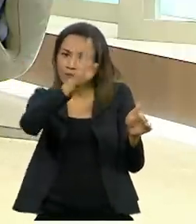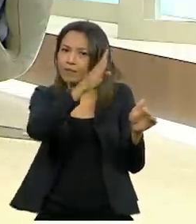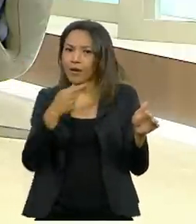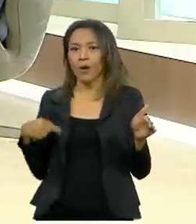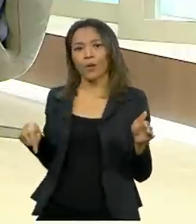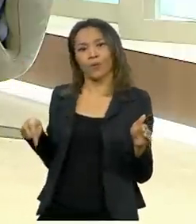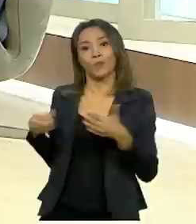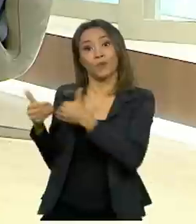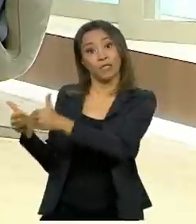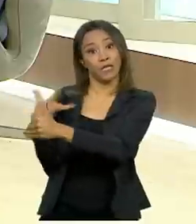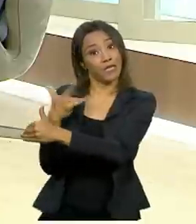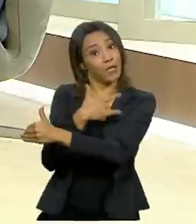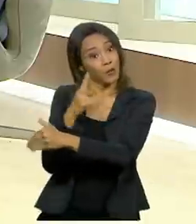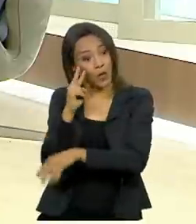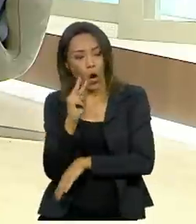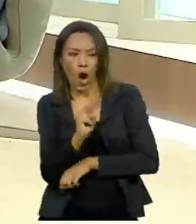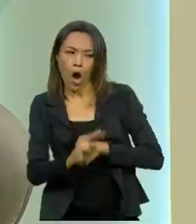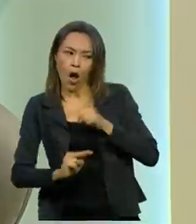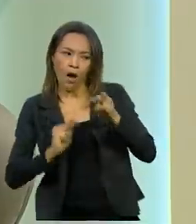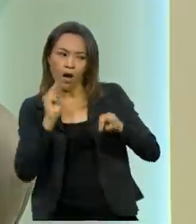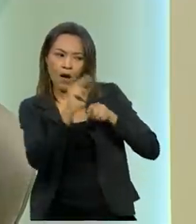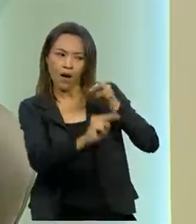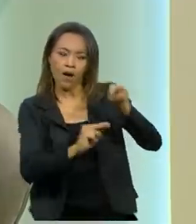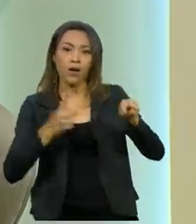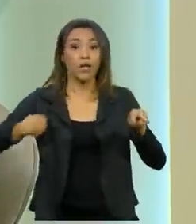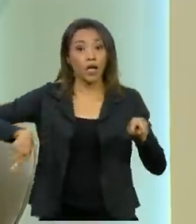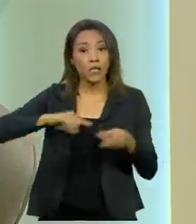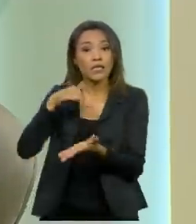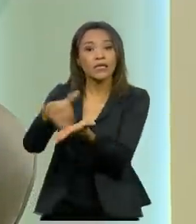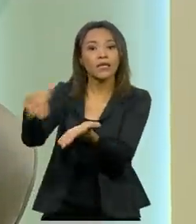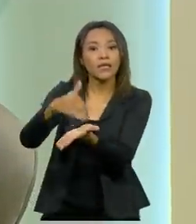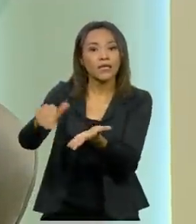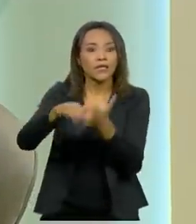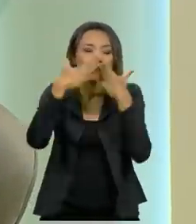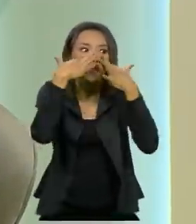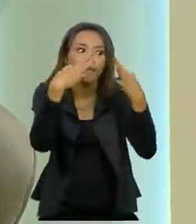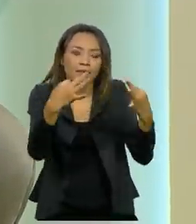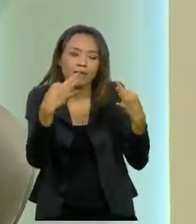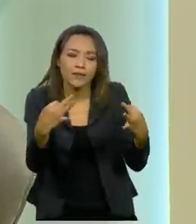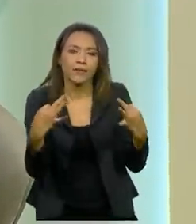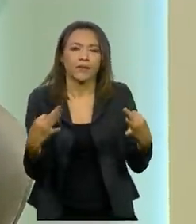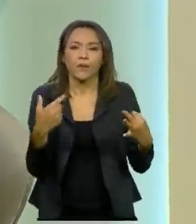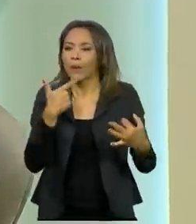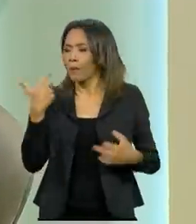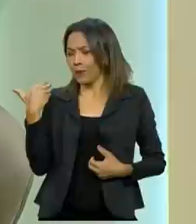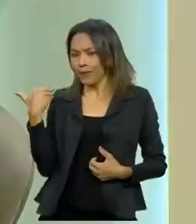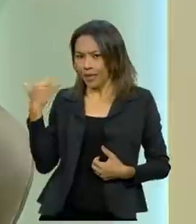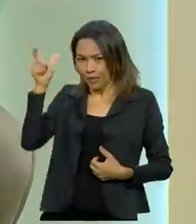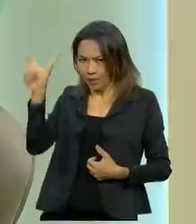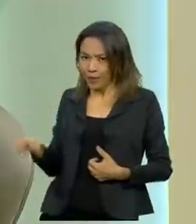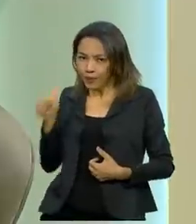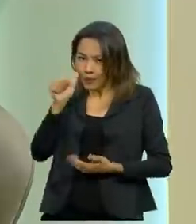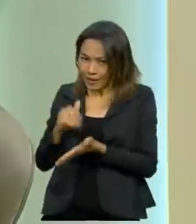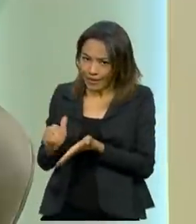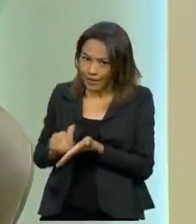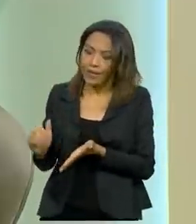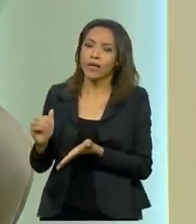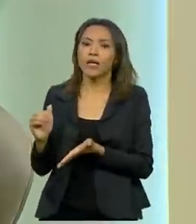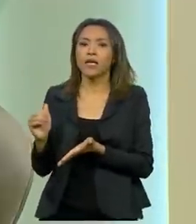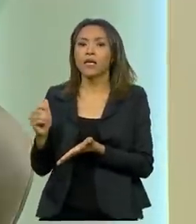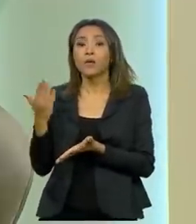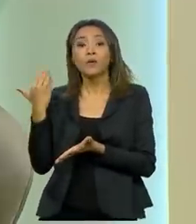Ministério da Saúde. Tanto que a nossa Secretaria de Atenção Primária, há pouco tempo, lançou uma